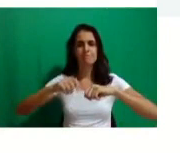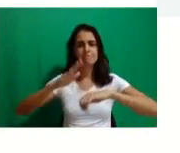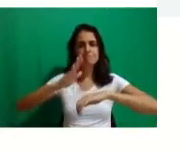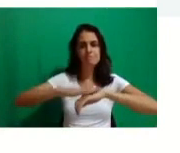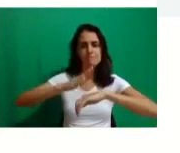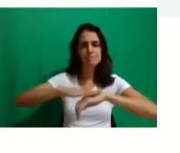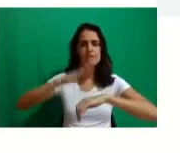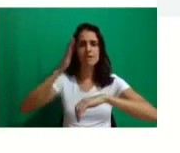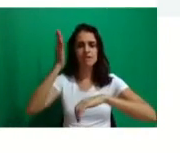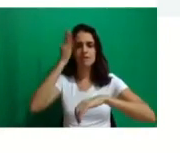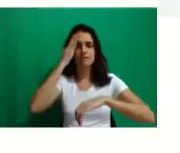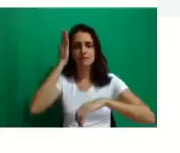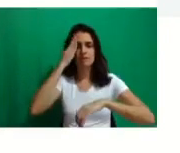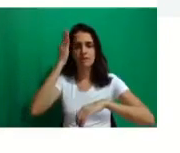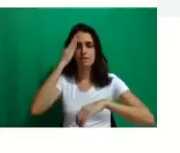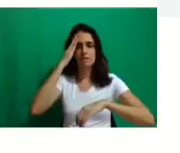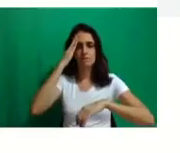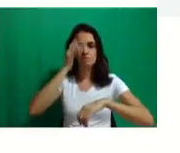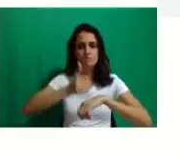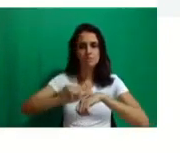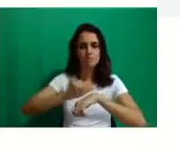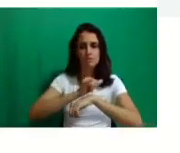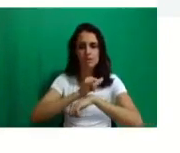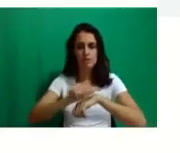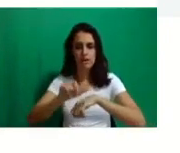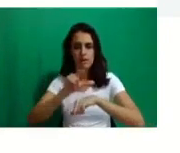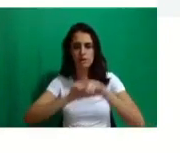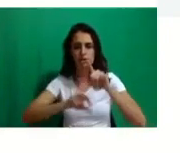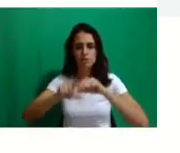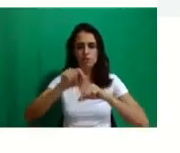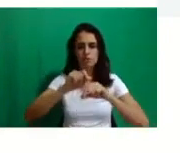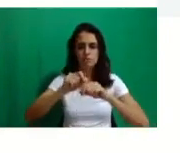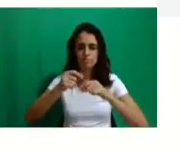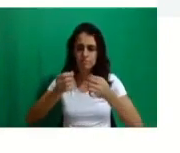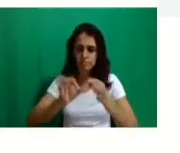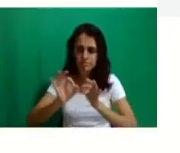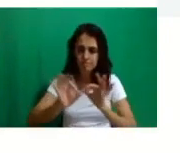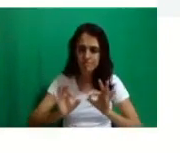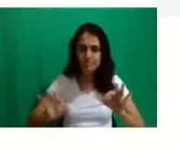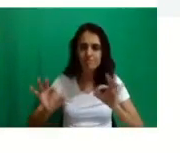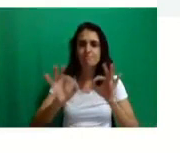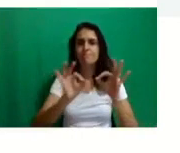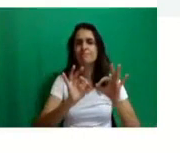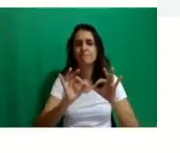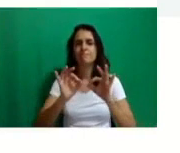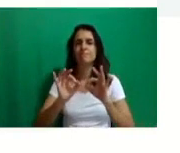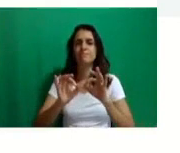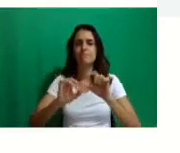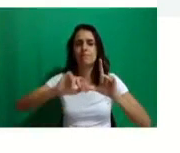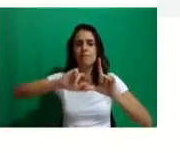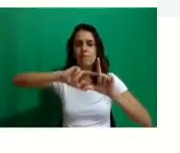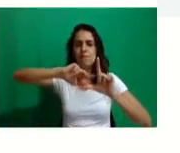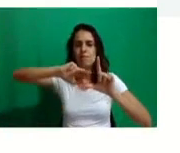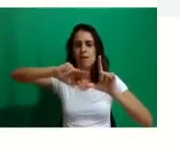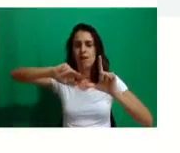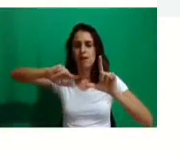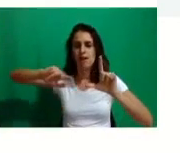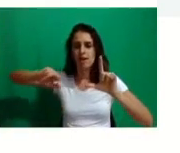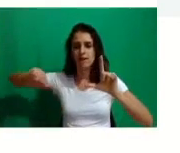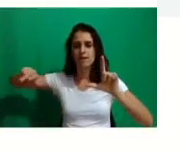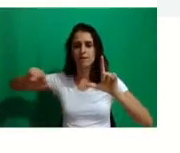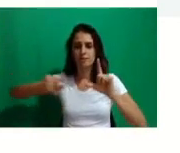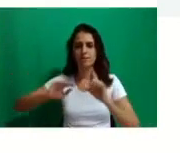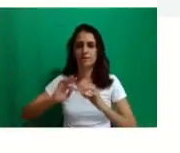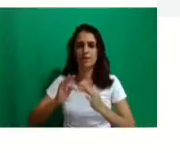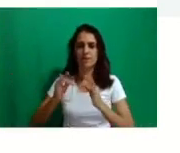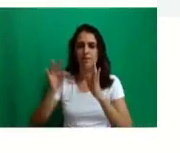a escolher, a produzir multimeios, né, tecnologias educacionais